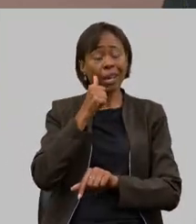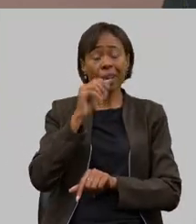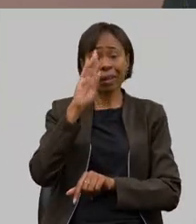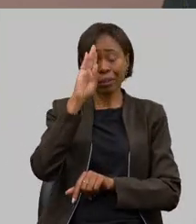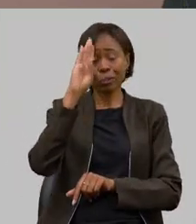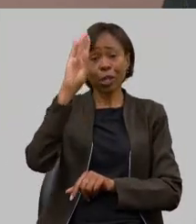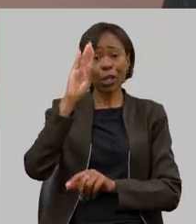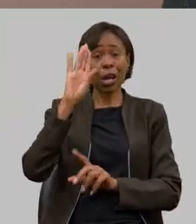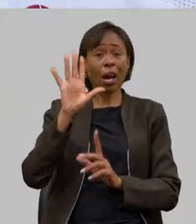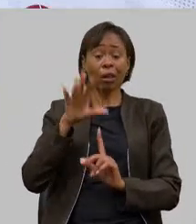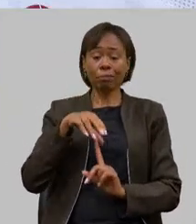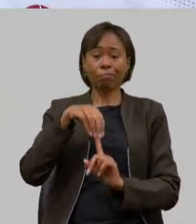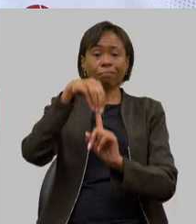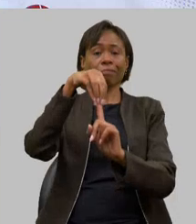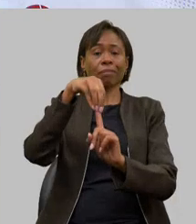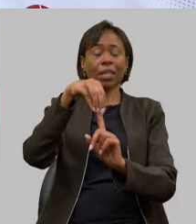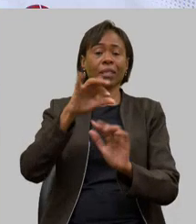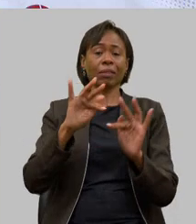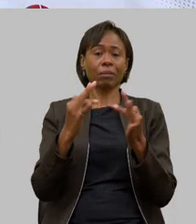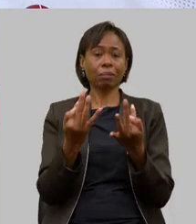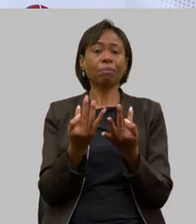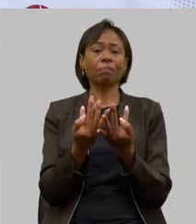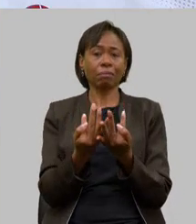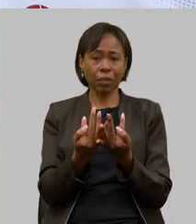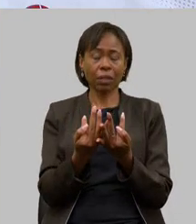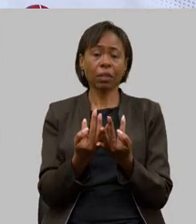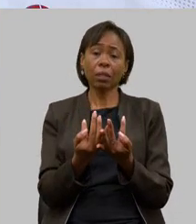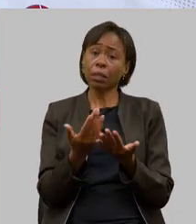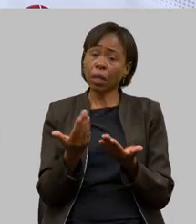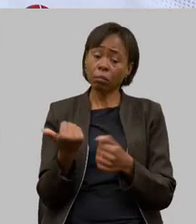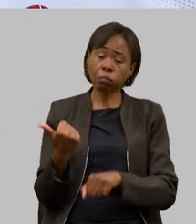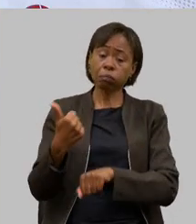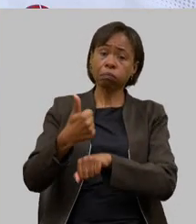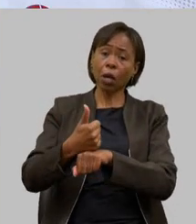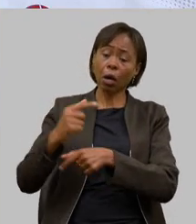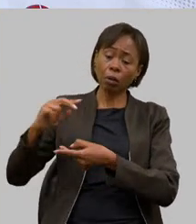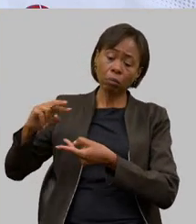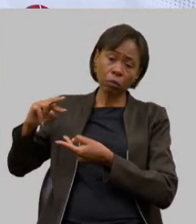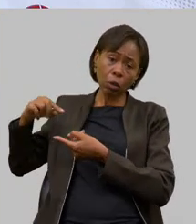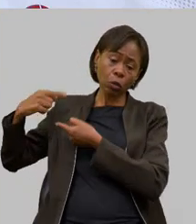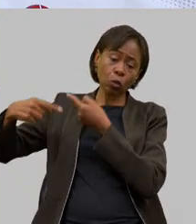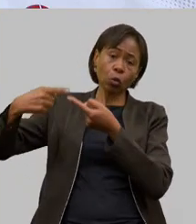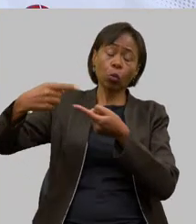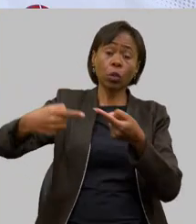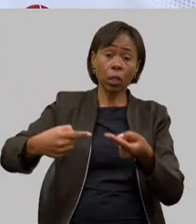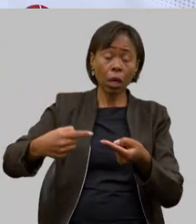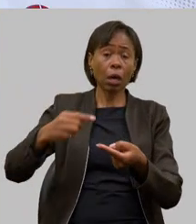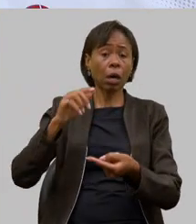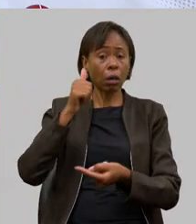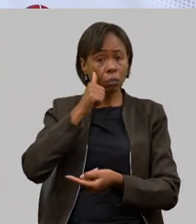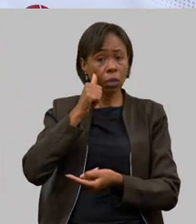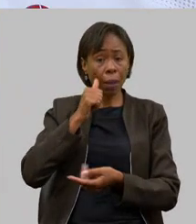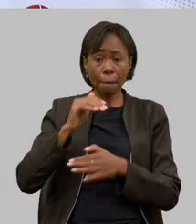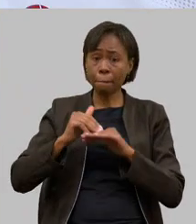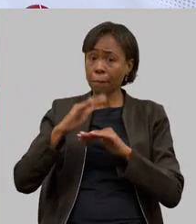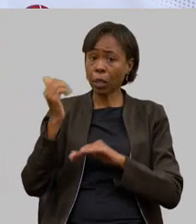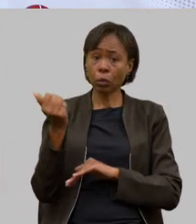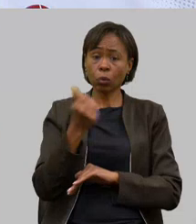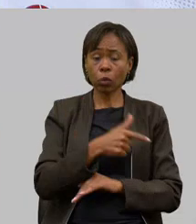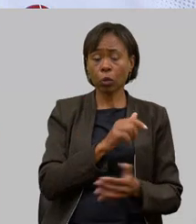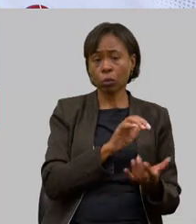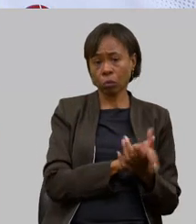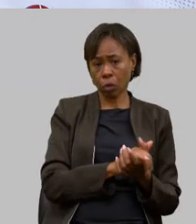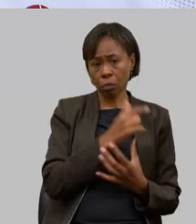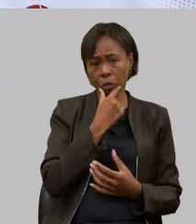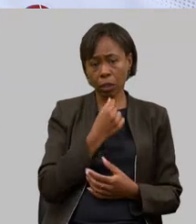sucessão no campo passa sim pela mulher ser ali e agregar mais do que o marido então eu vejo que o espaço vai ser cada